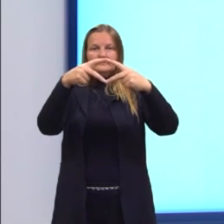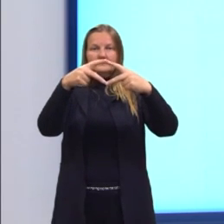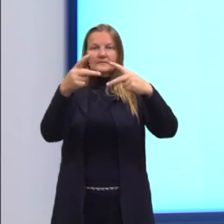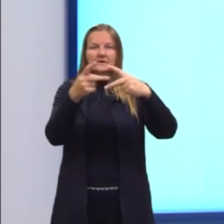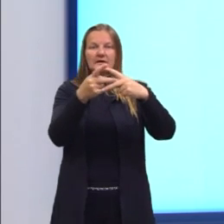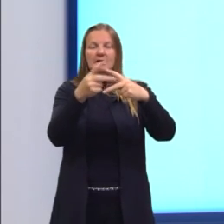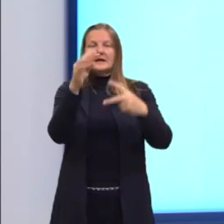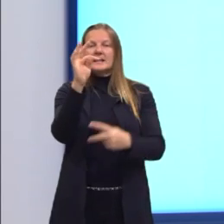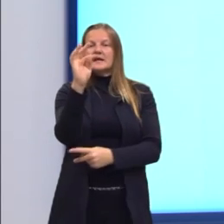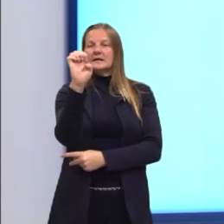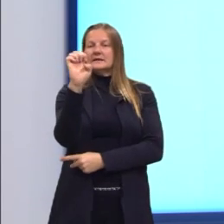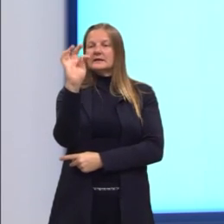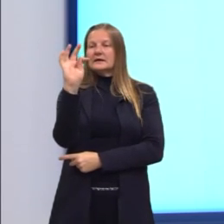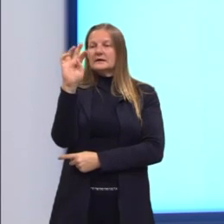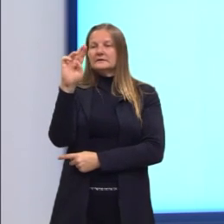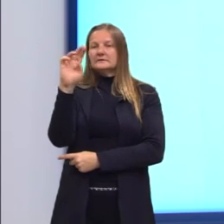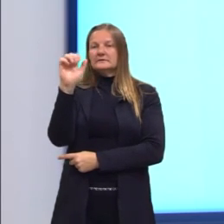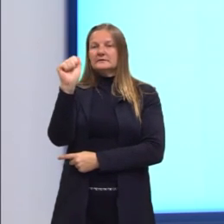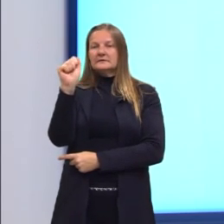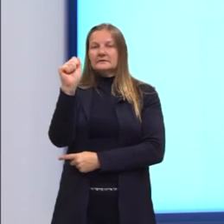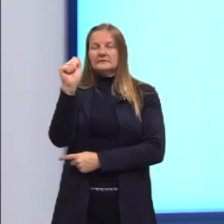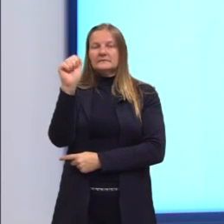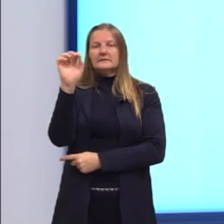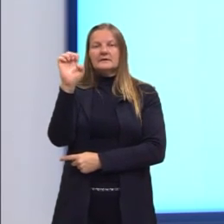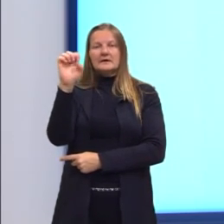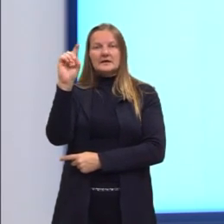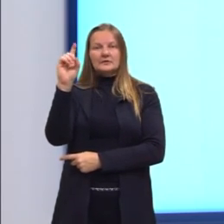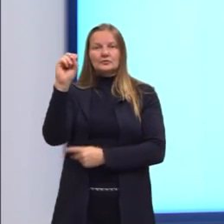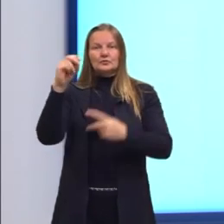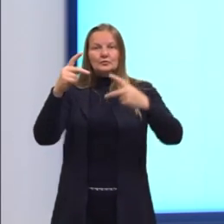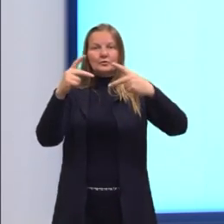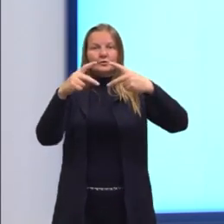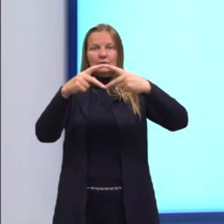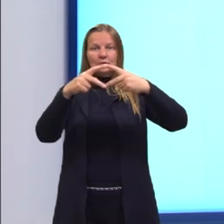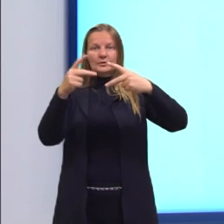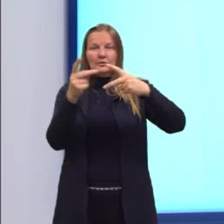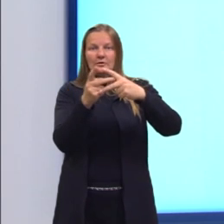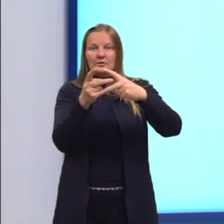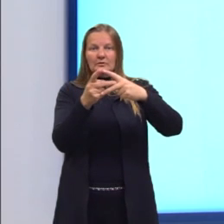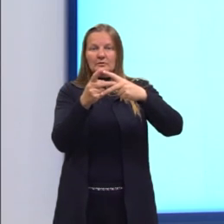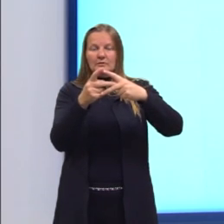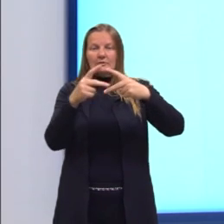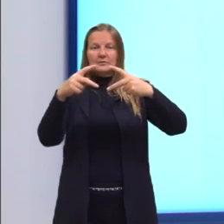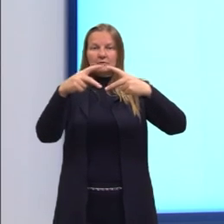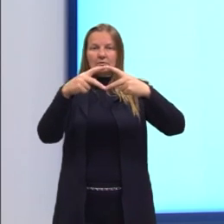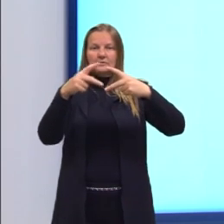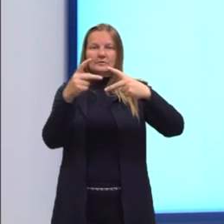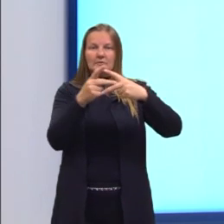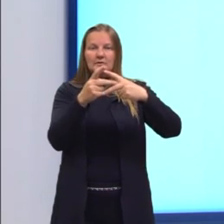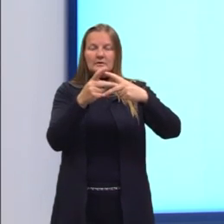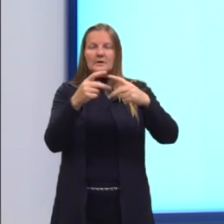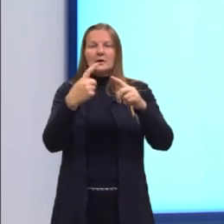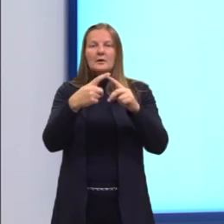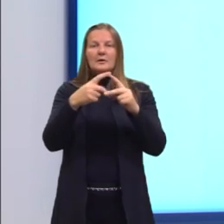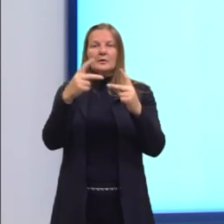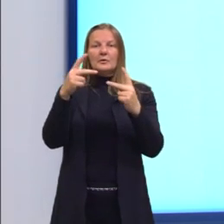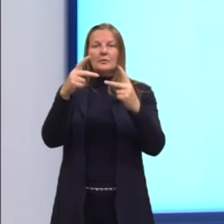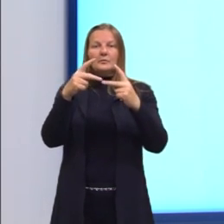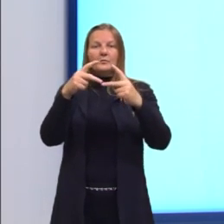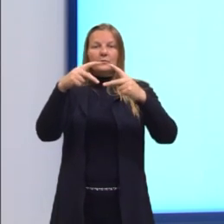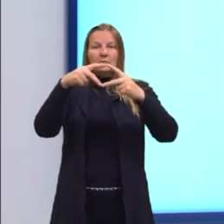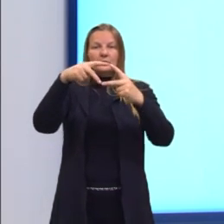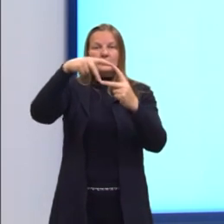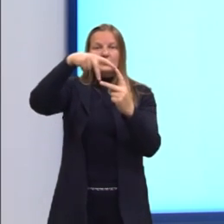ele é uma pirâmide, tá? Nós vamos estudar também mais para frente, especificamente as pirâmides, mas o